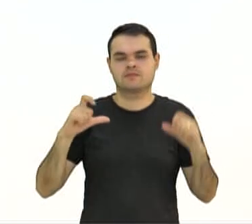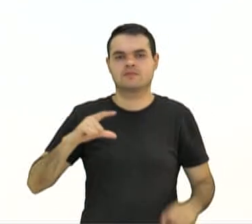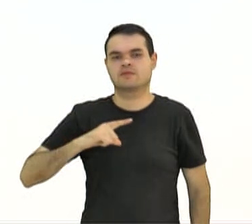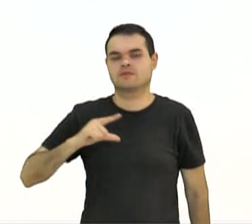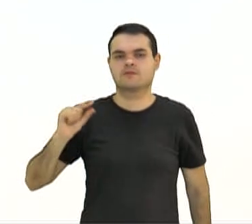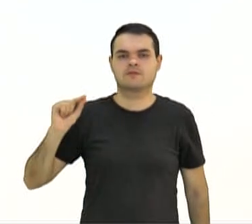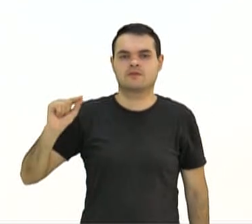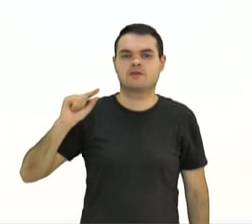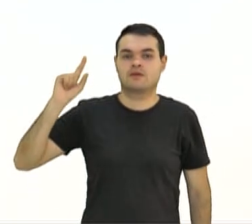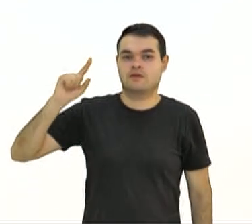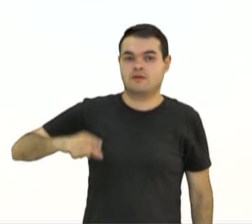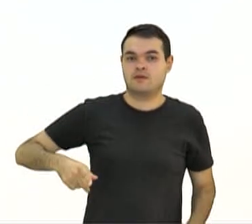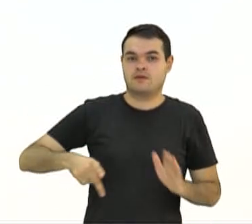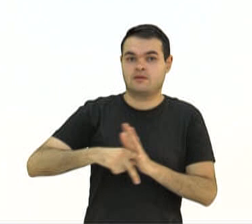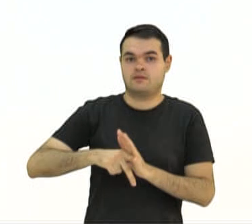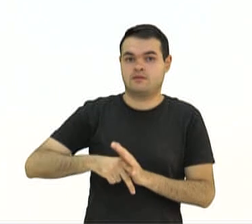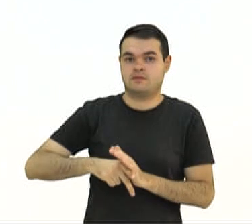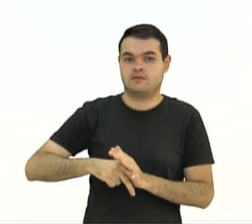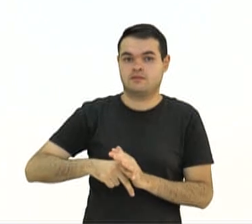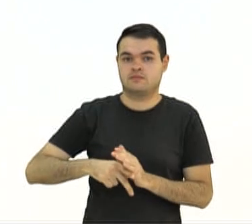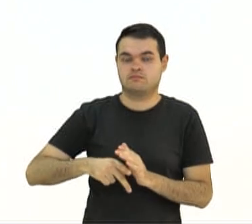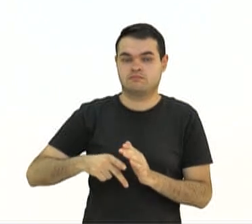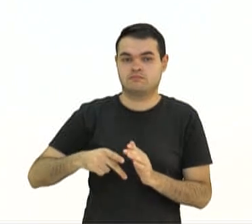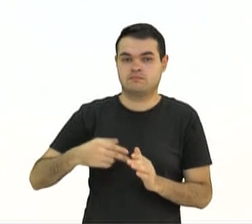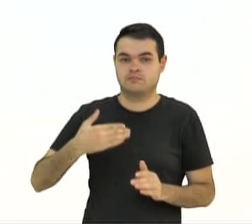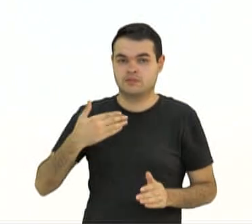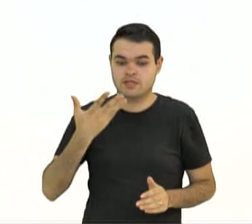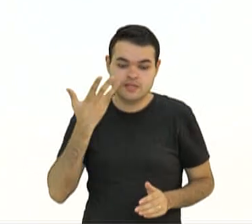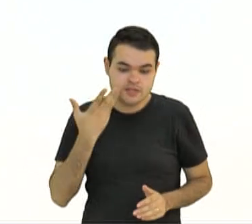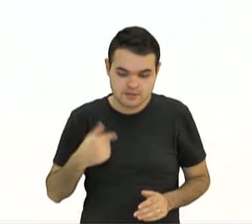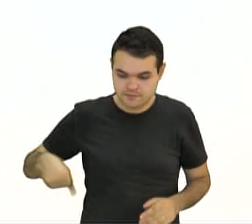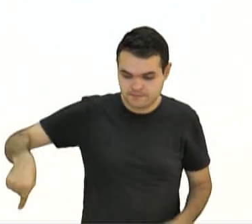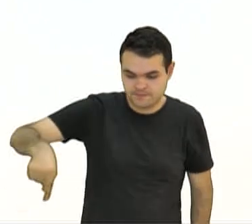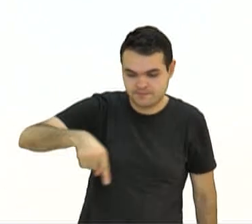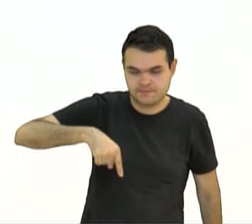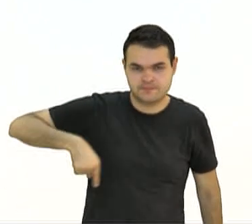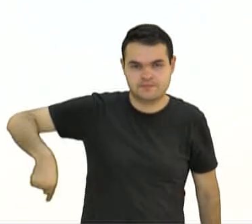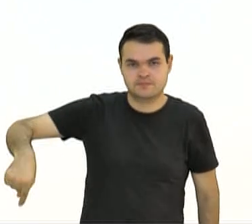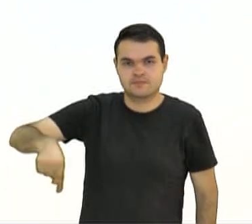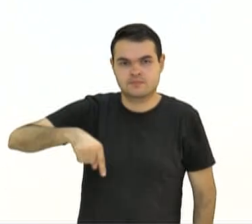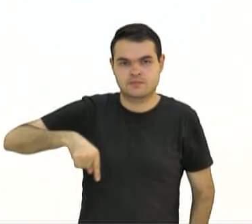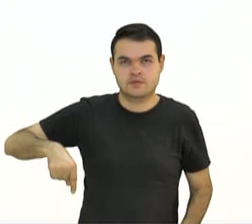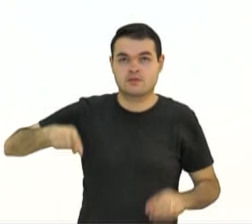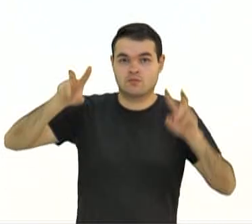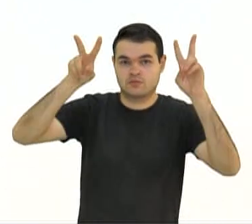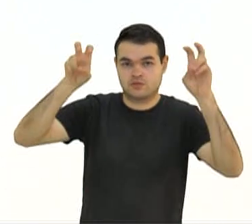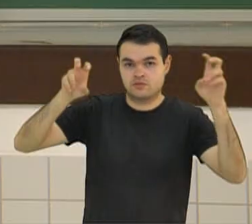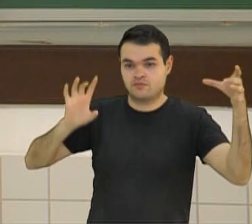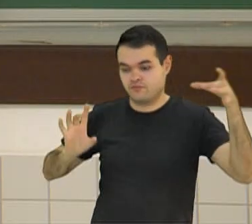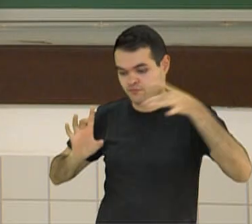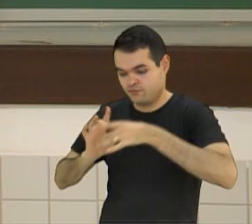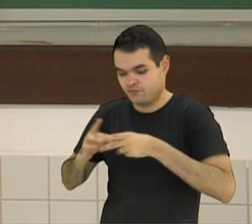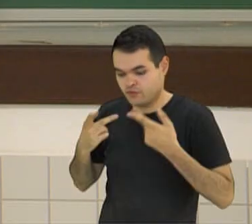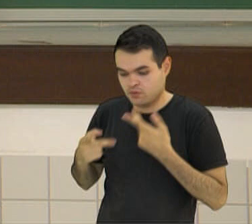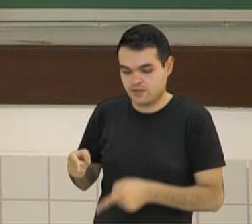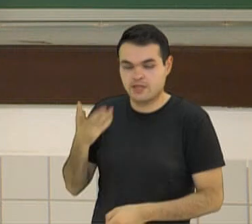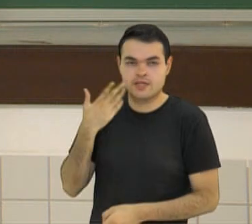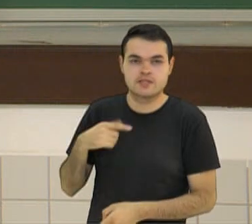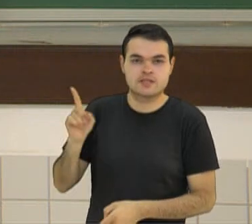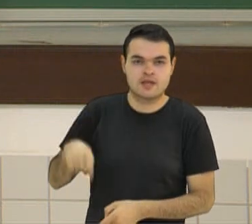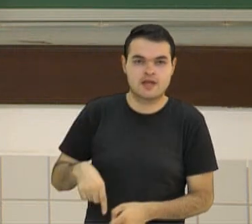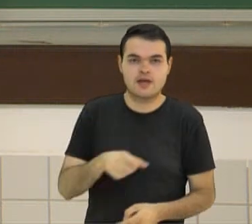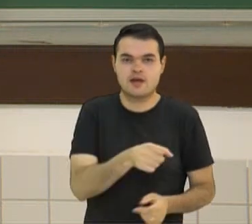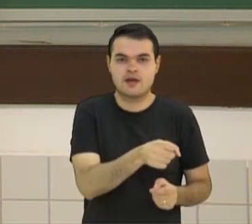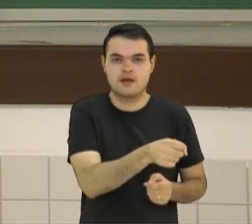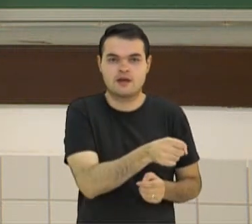e crianças à sua volta. O título acrescenta informação de que essas crianças são alugadas. Antes de ler o título,